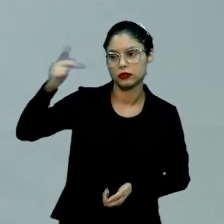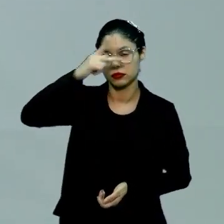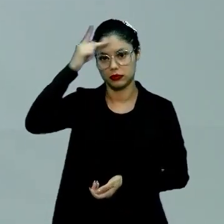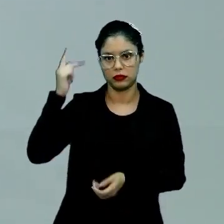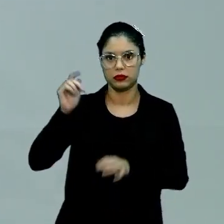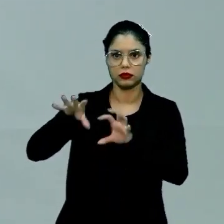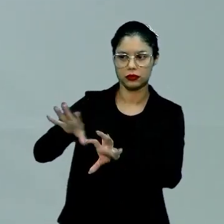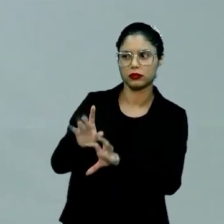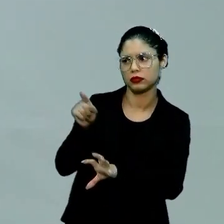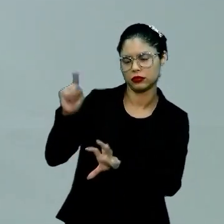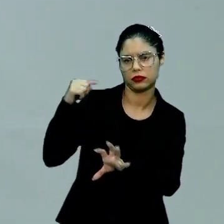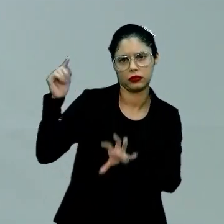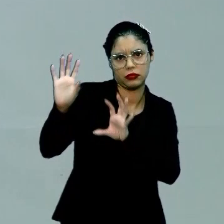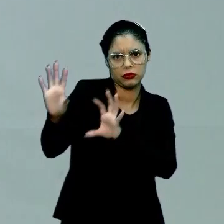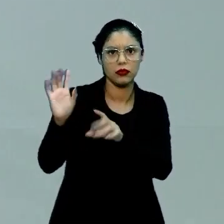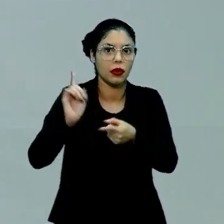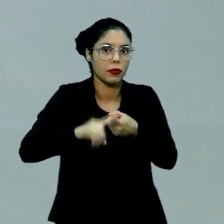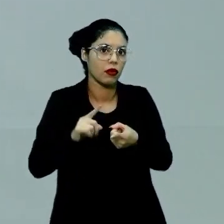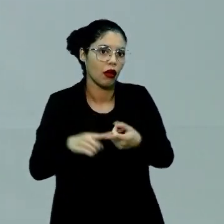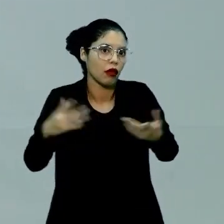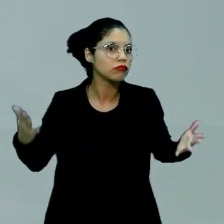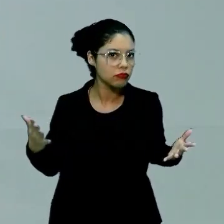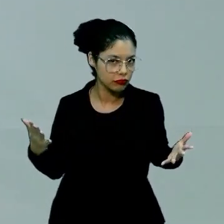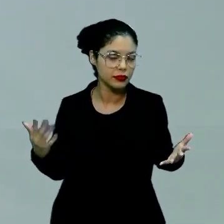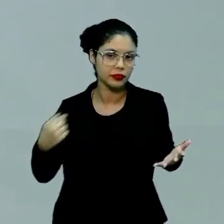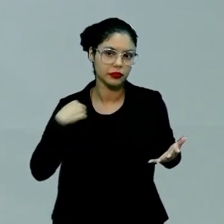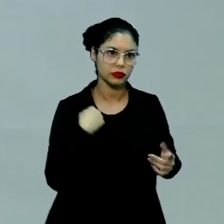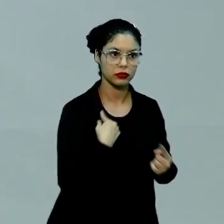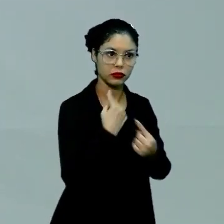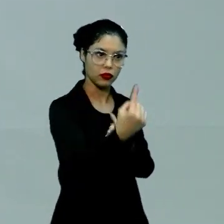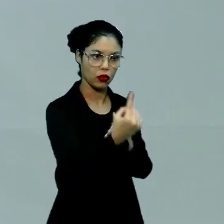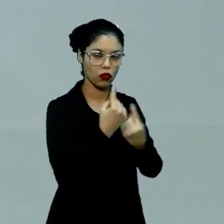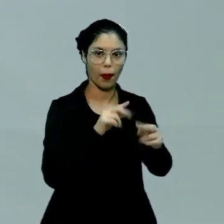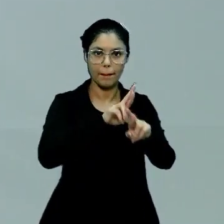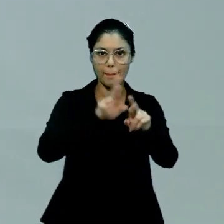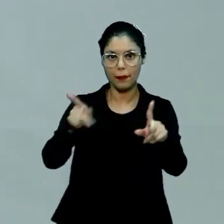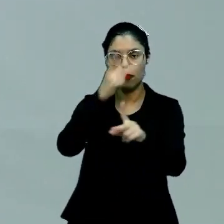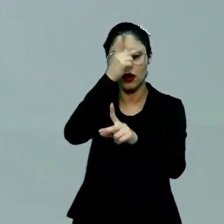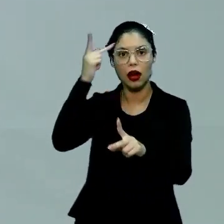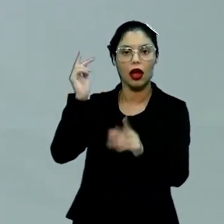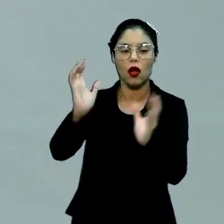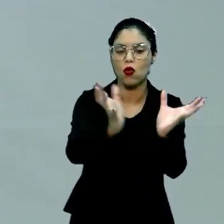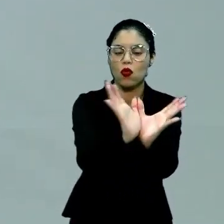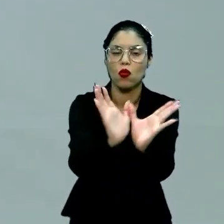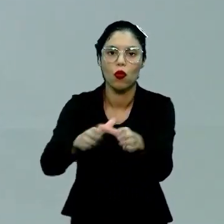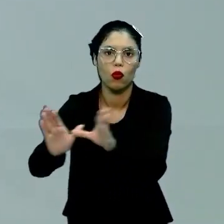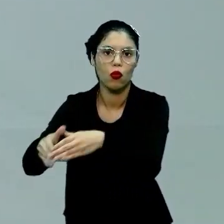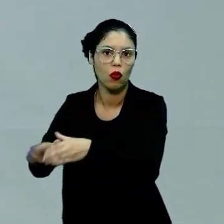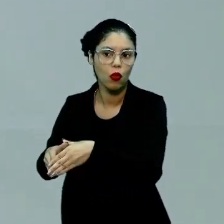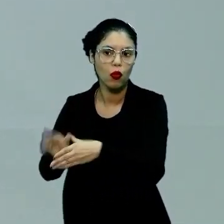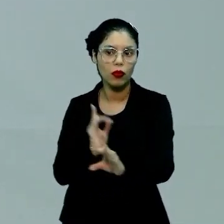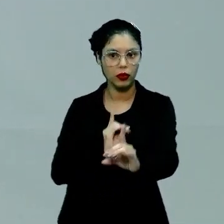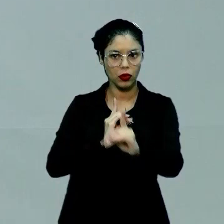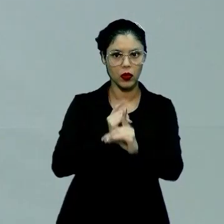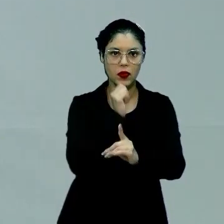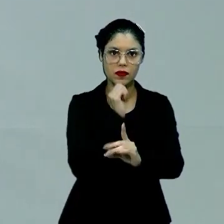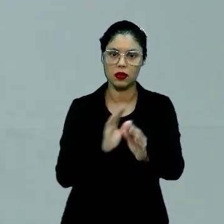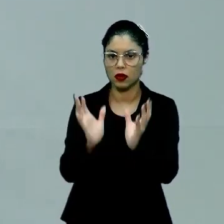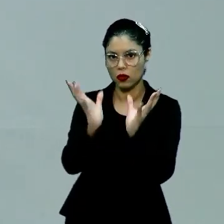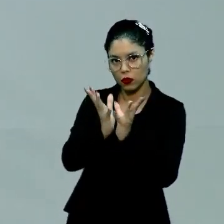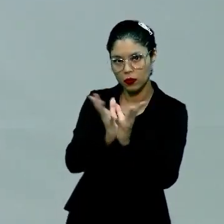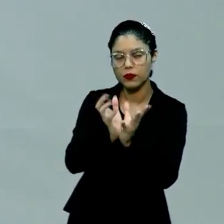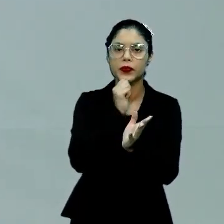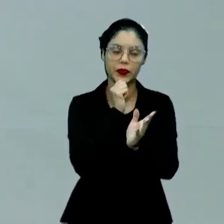ali é daquele jeito, mas por quê? Eu estou naquela sala, mas eu não sou daquele jeito. Mas é porque o grupo acaba identificando aquela comunidade.